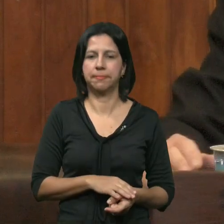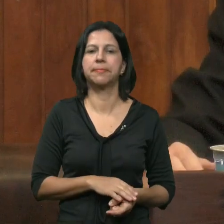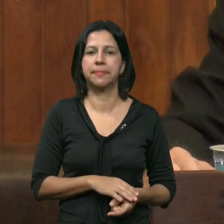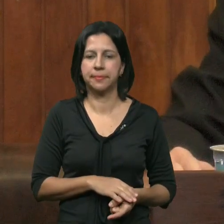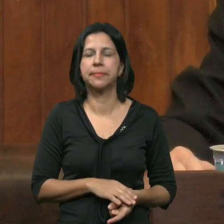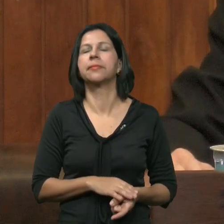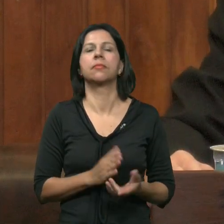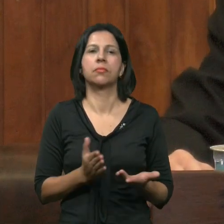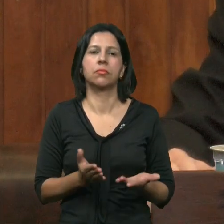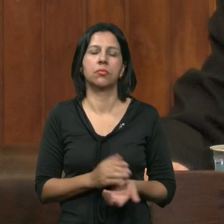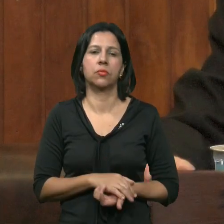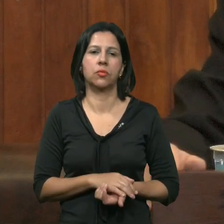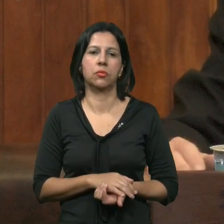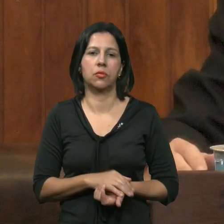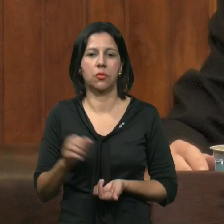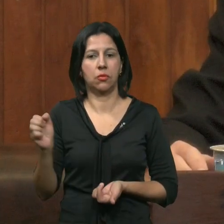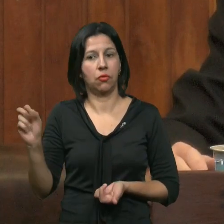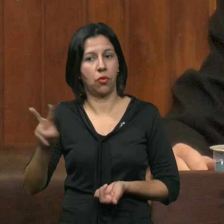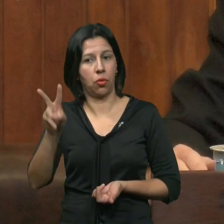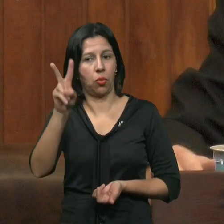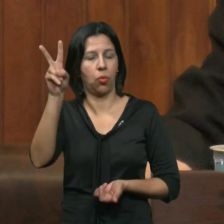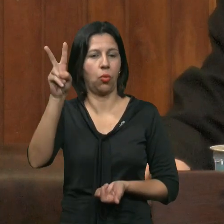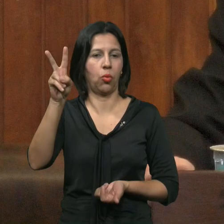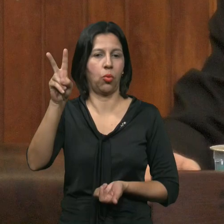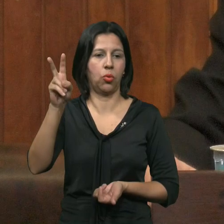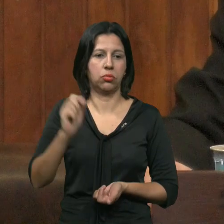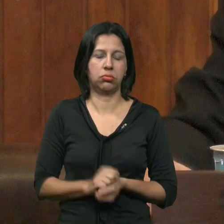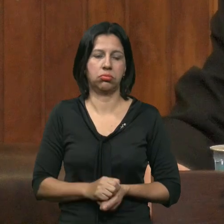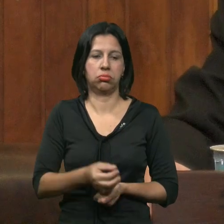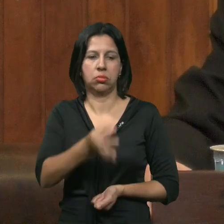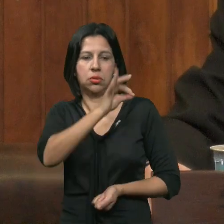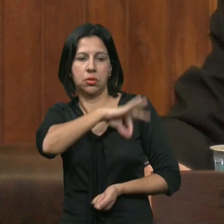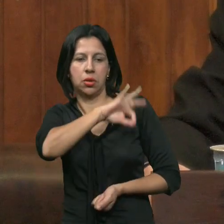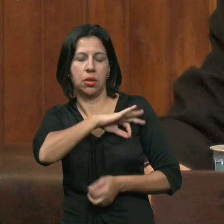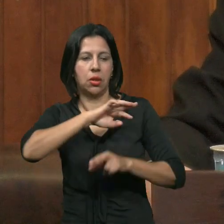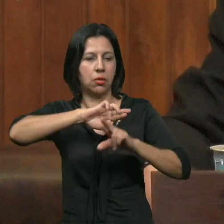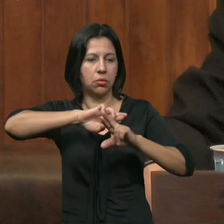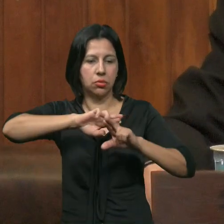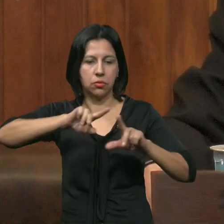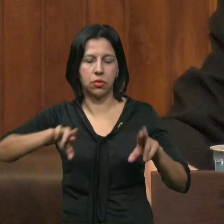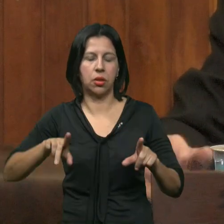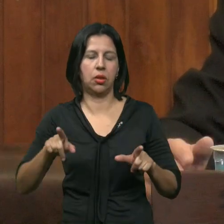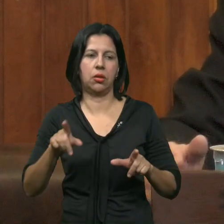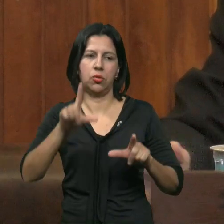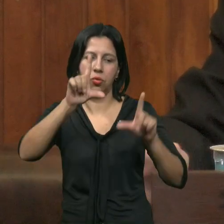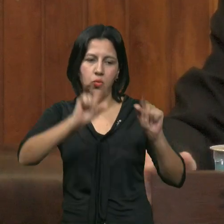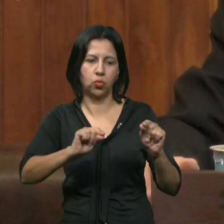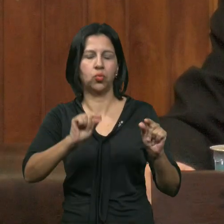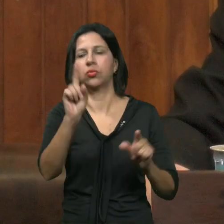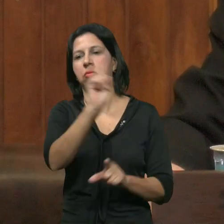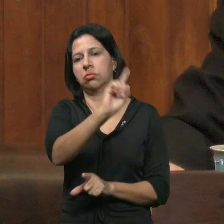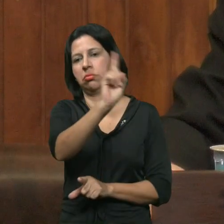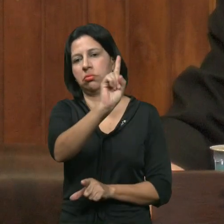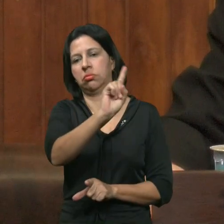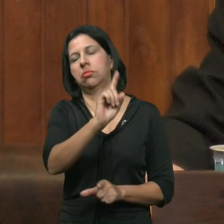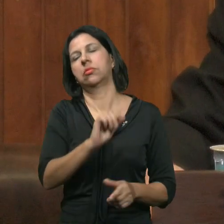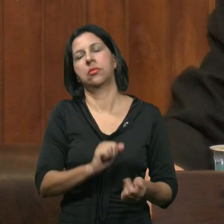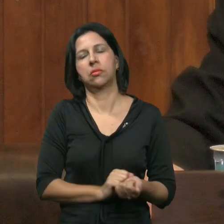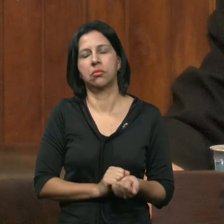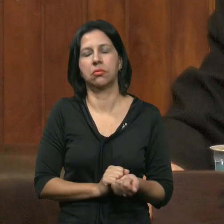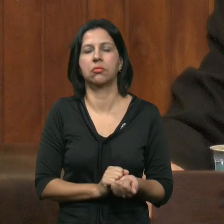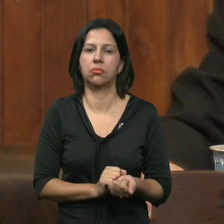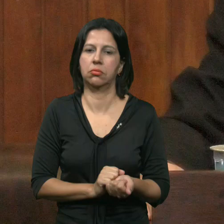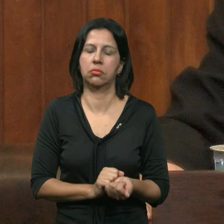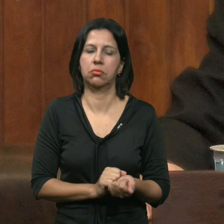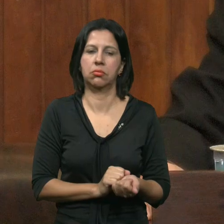Referências Valores Proventos Enfim Da questão Pagamentos Da questão